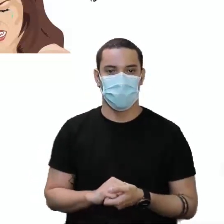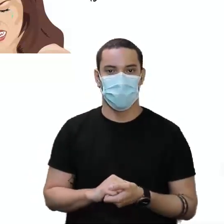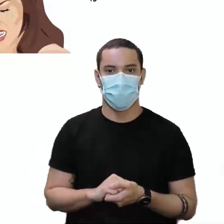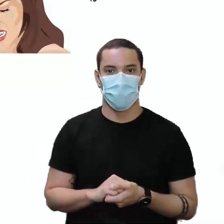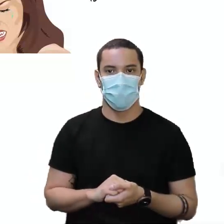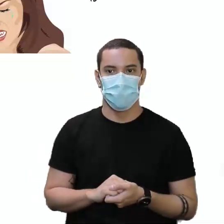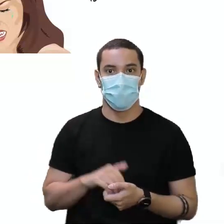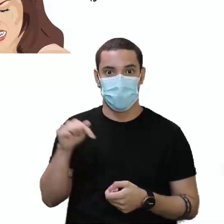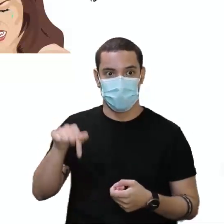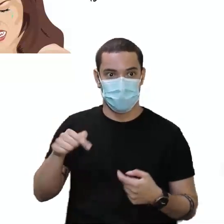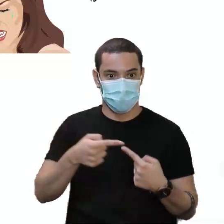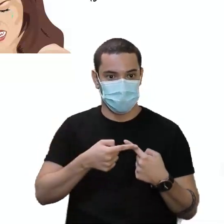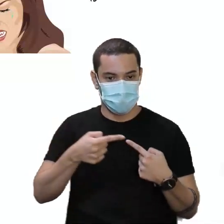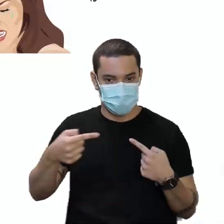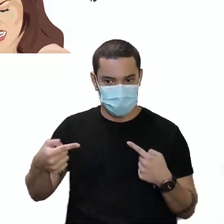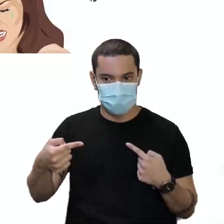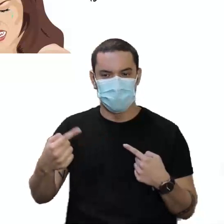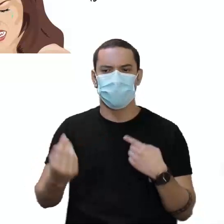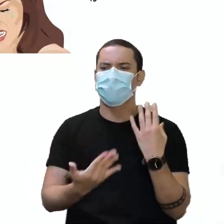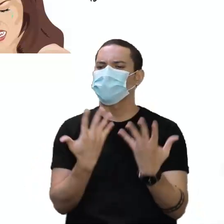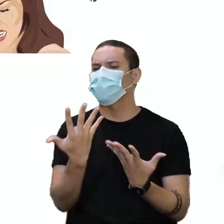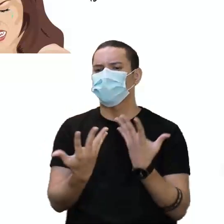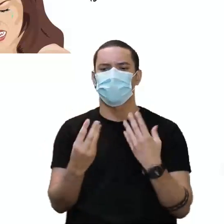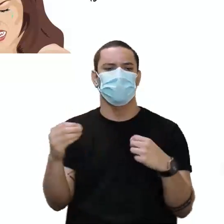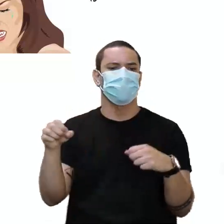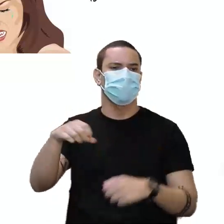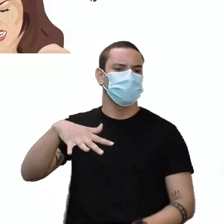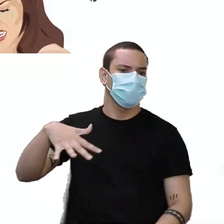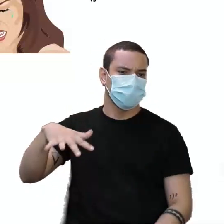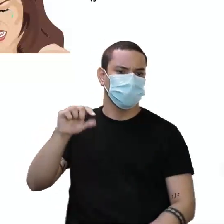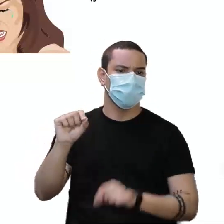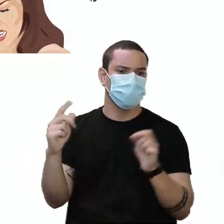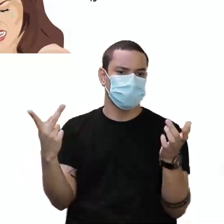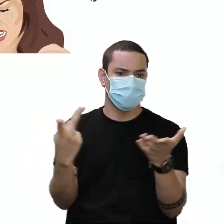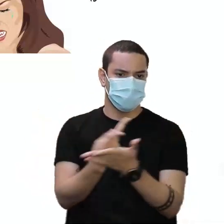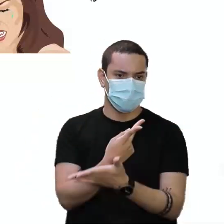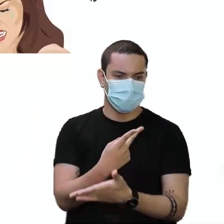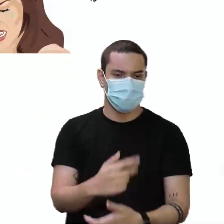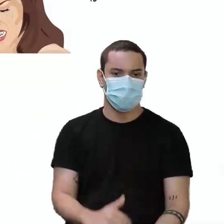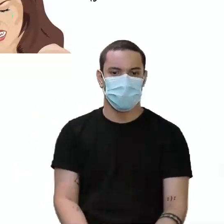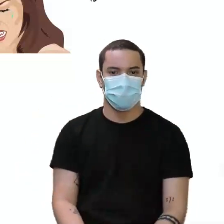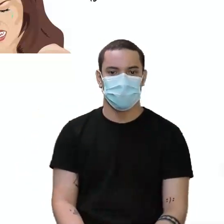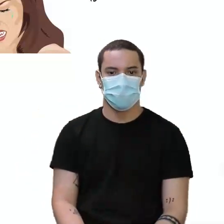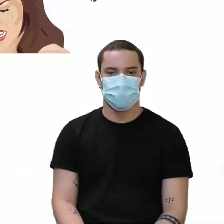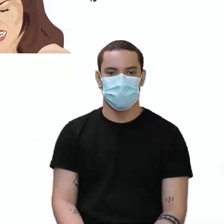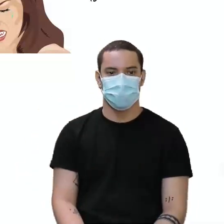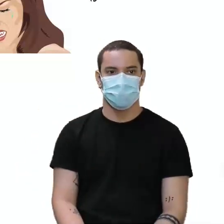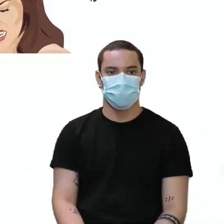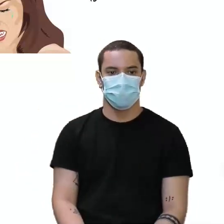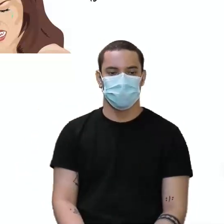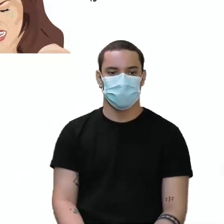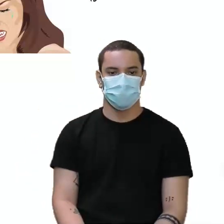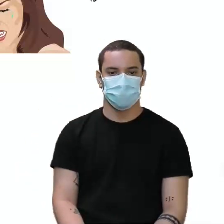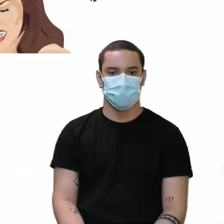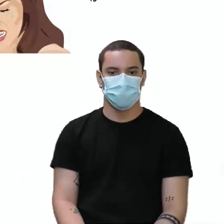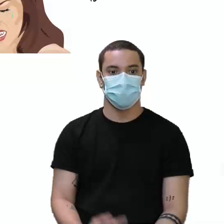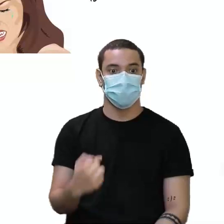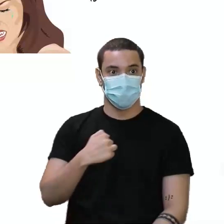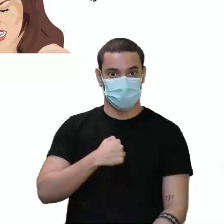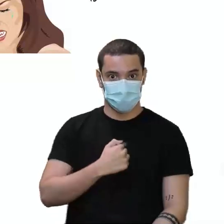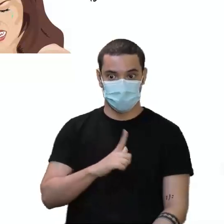week, esta semana. E qual é a situação? I've gotten a headache. Ou seja, eu